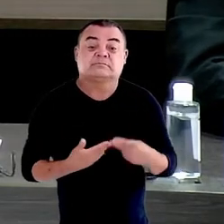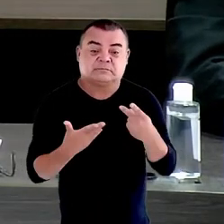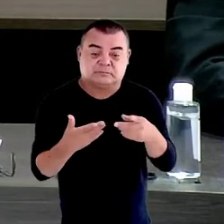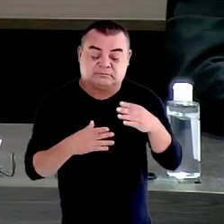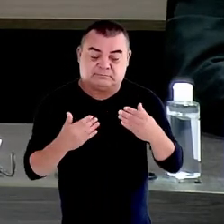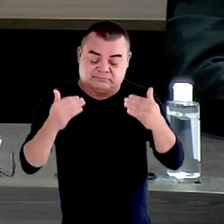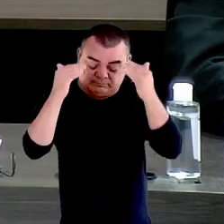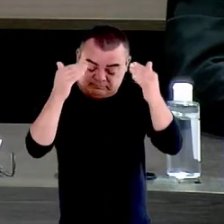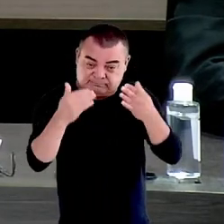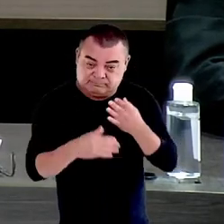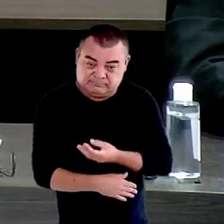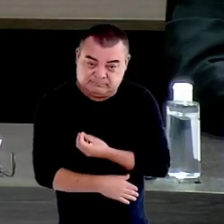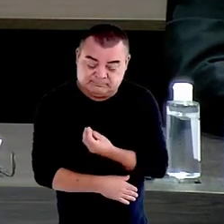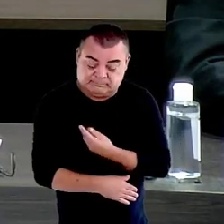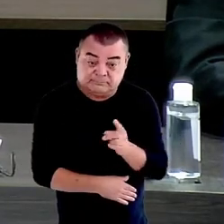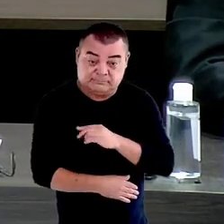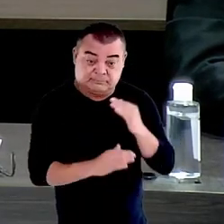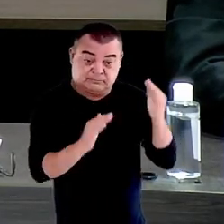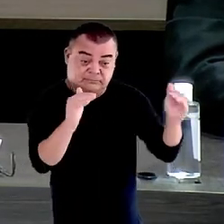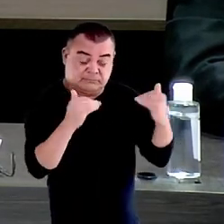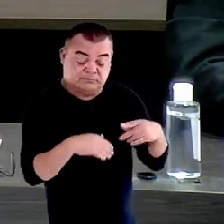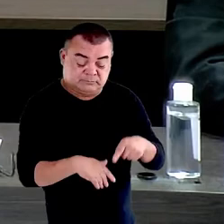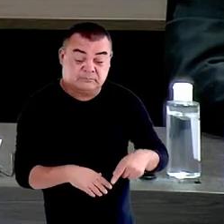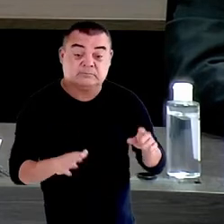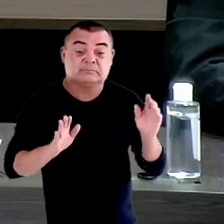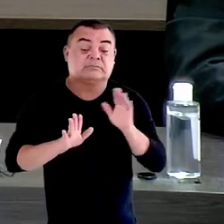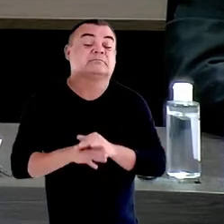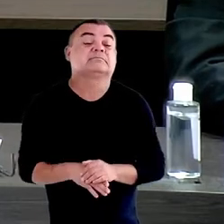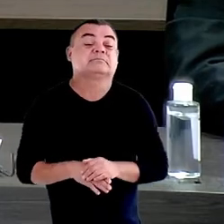nos honra neste plenário.